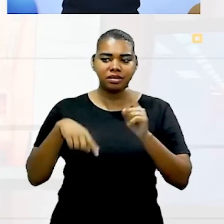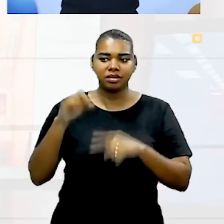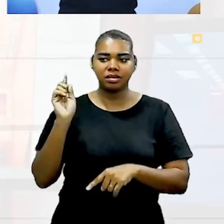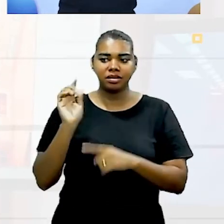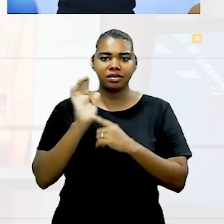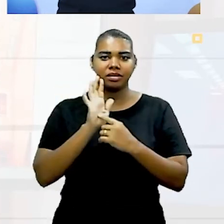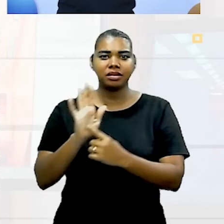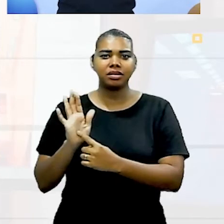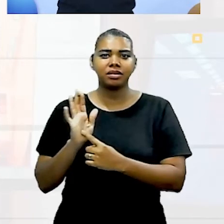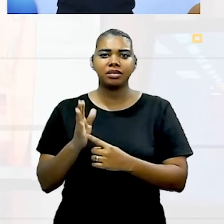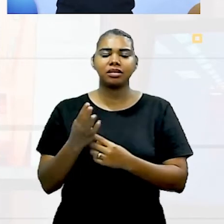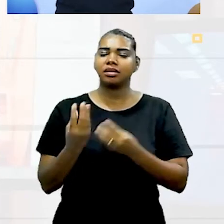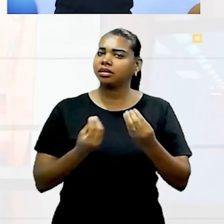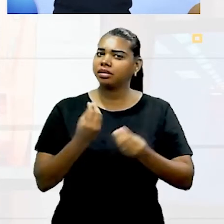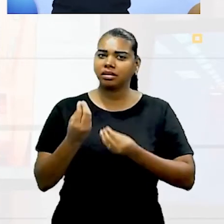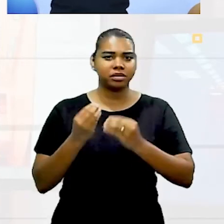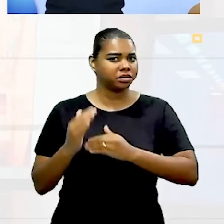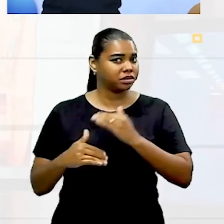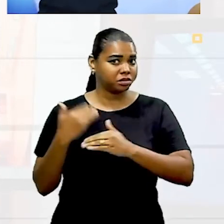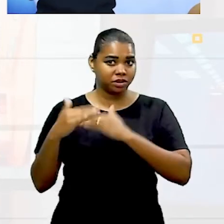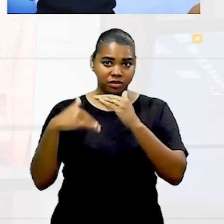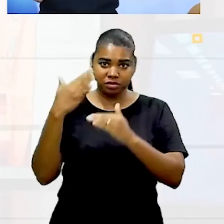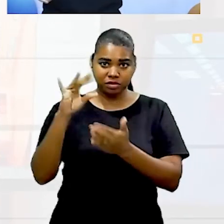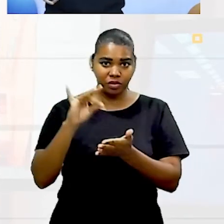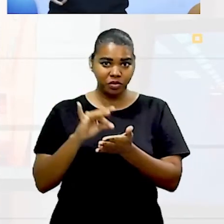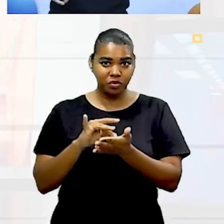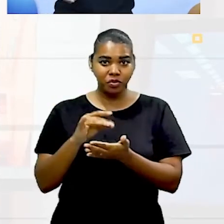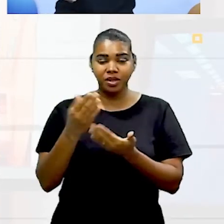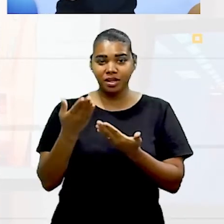como você pode evoluir sua trama.